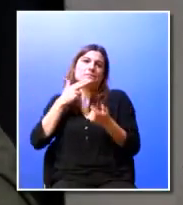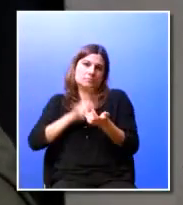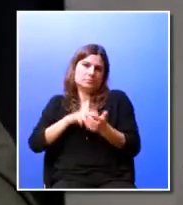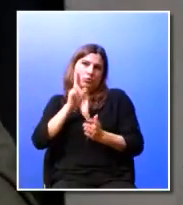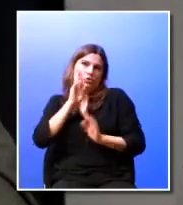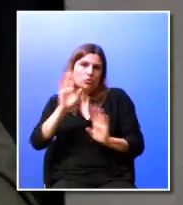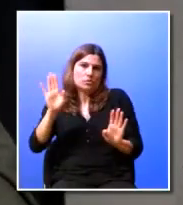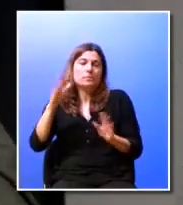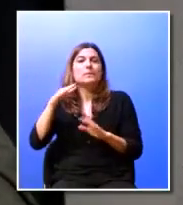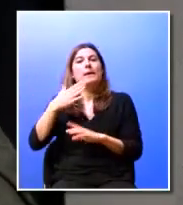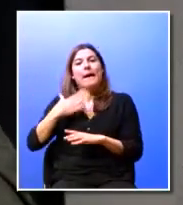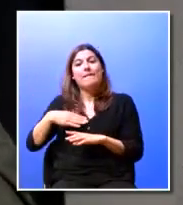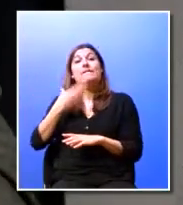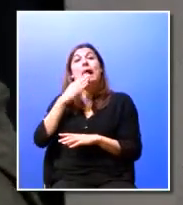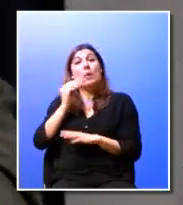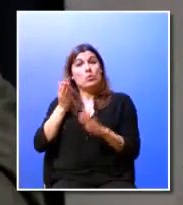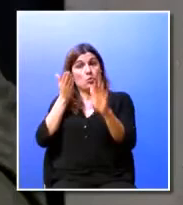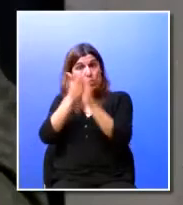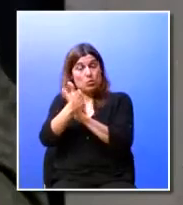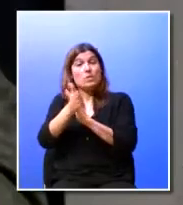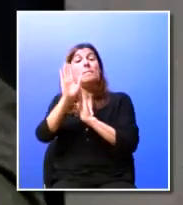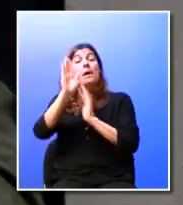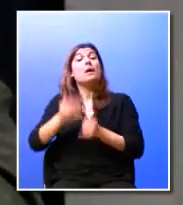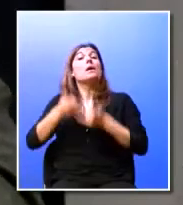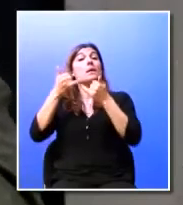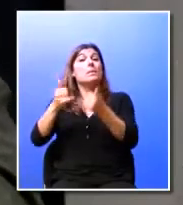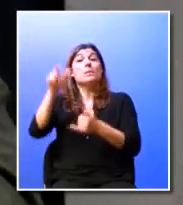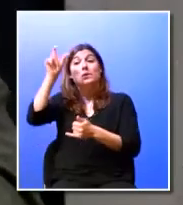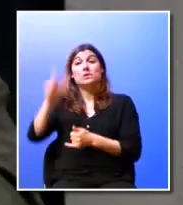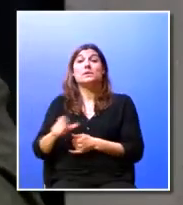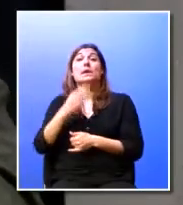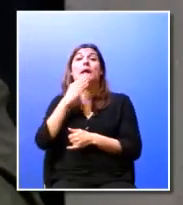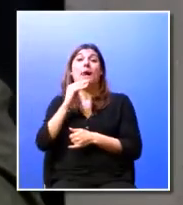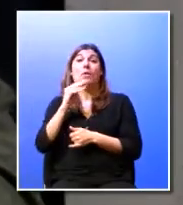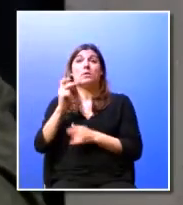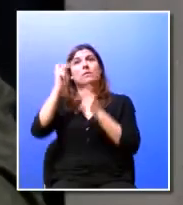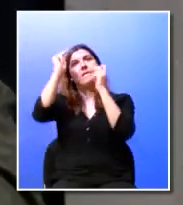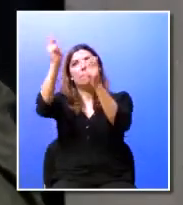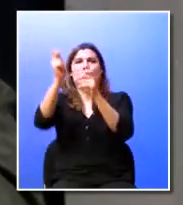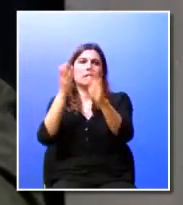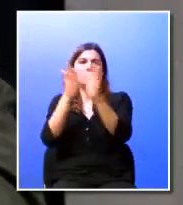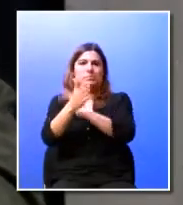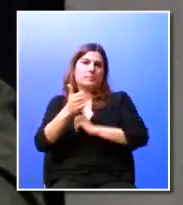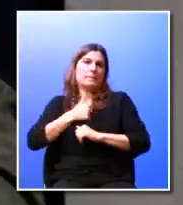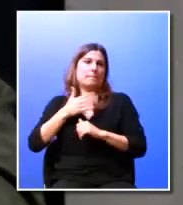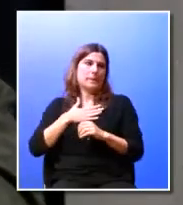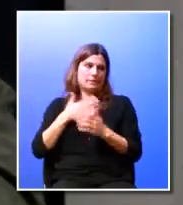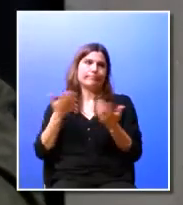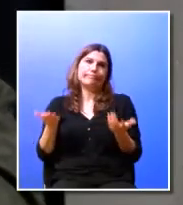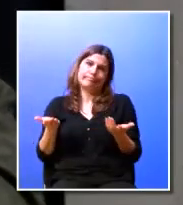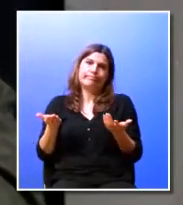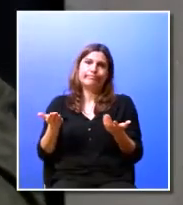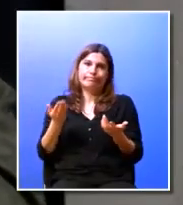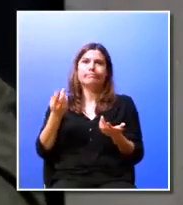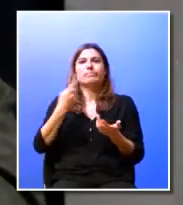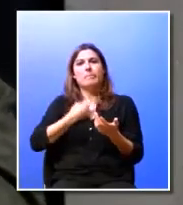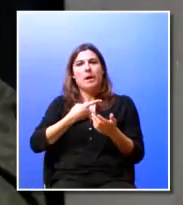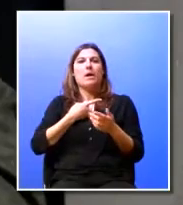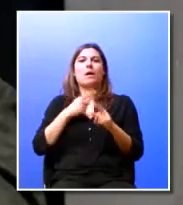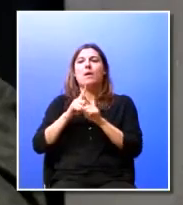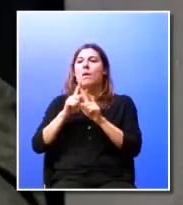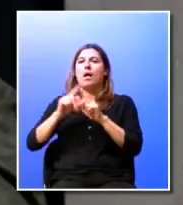alunos mas depois o aluno tem que lá ficar na empresa ou seja temos que passar a questão do